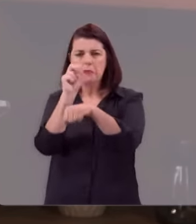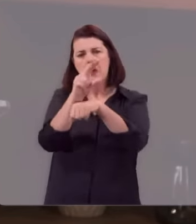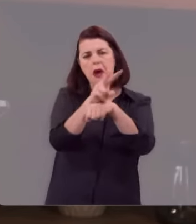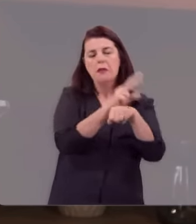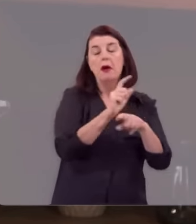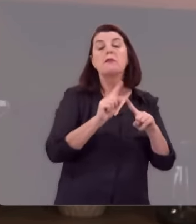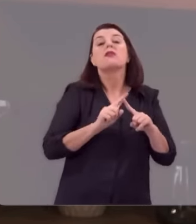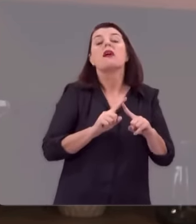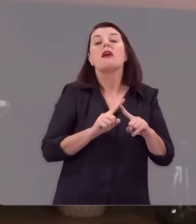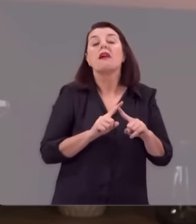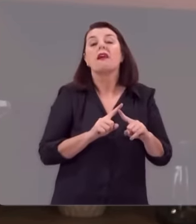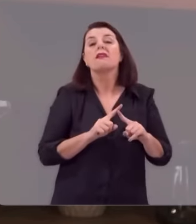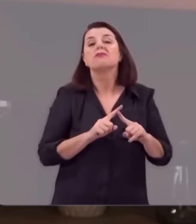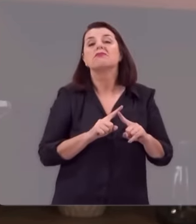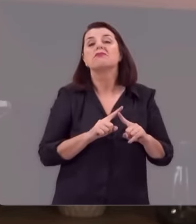Por quê?